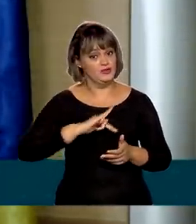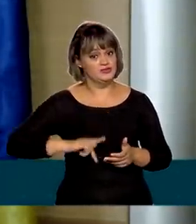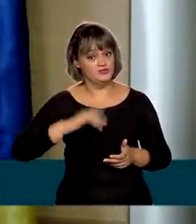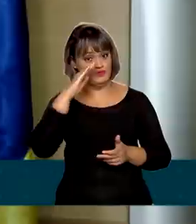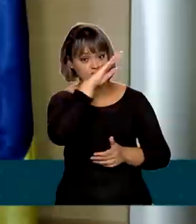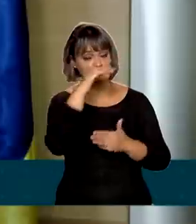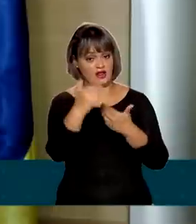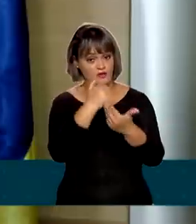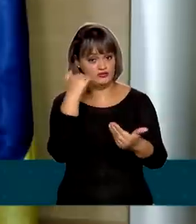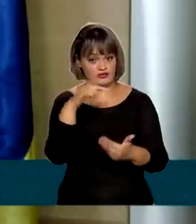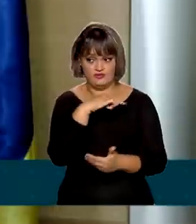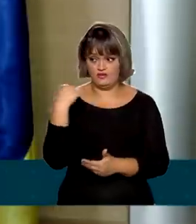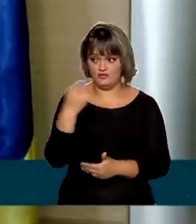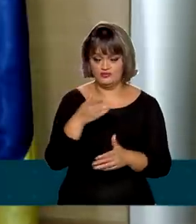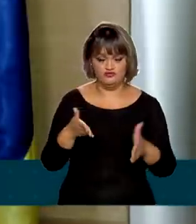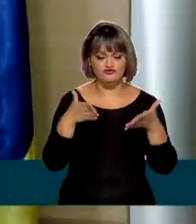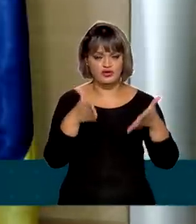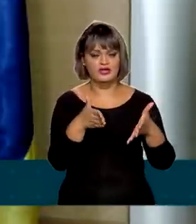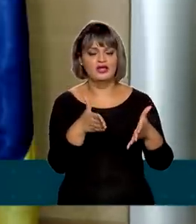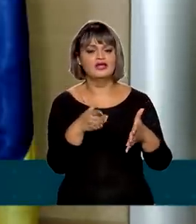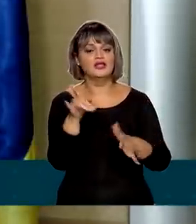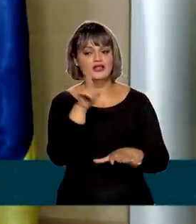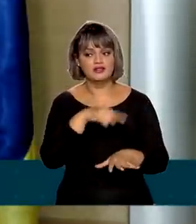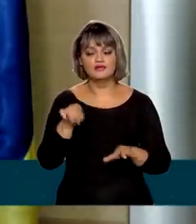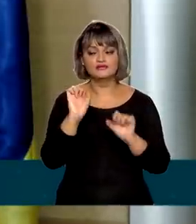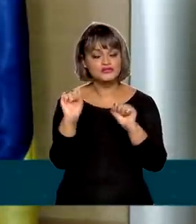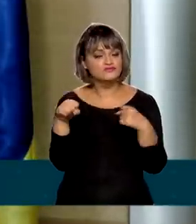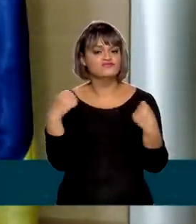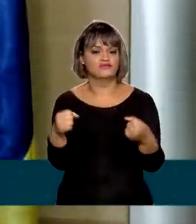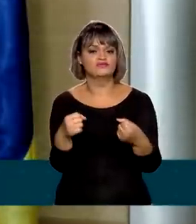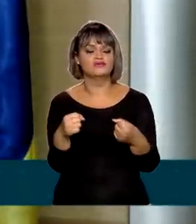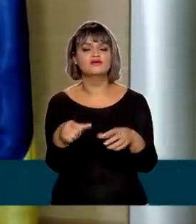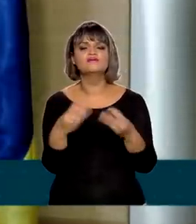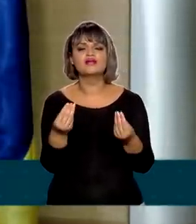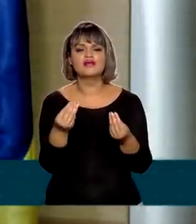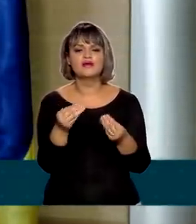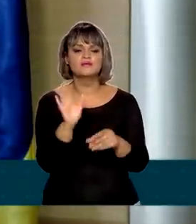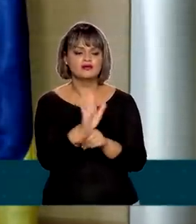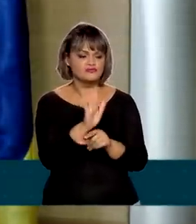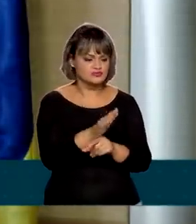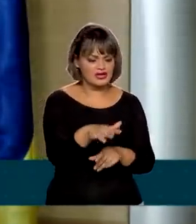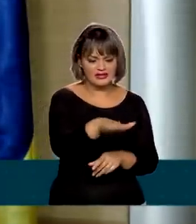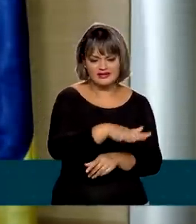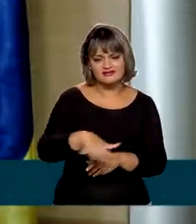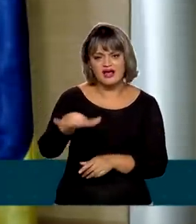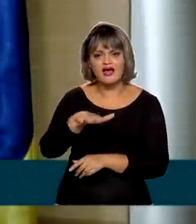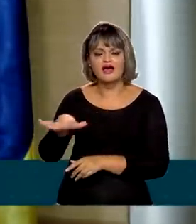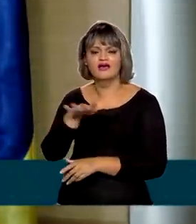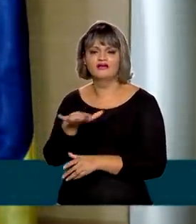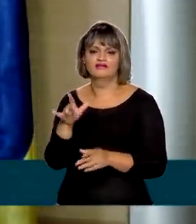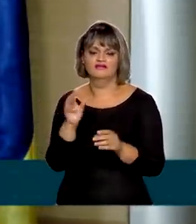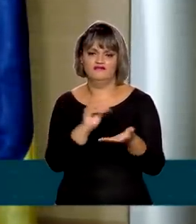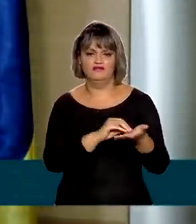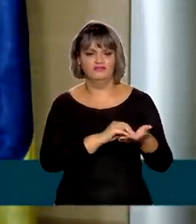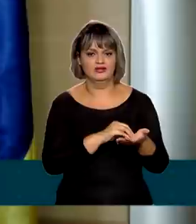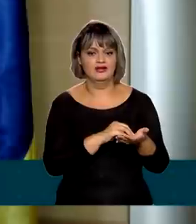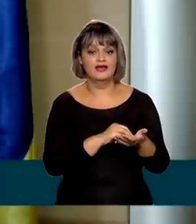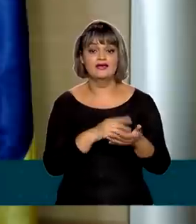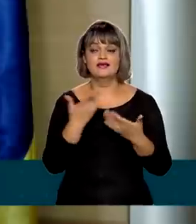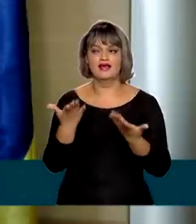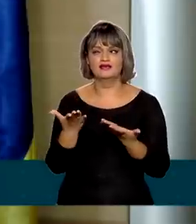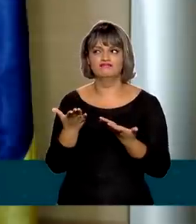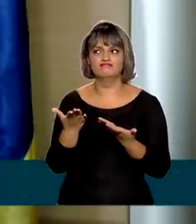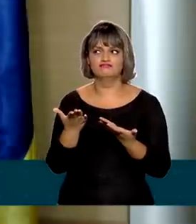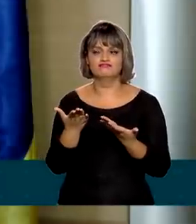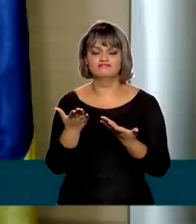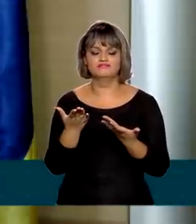assim que nós chegamos aqui, que nós fizéssemos um esforço para melhorar essa cobertura. Então, foi votado